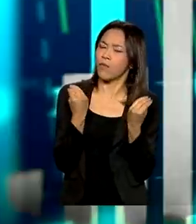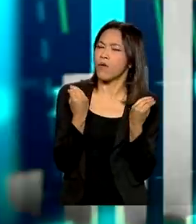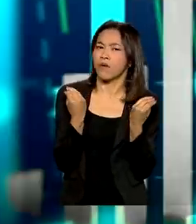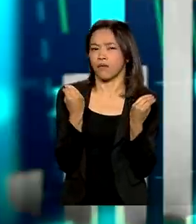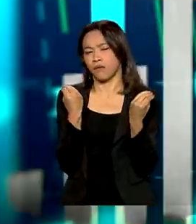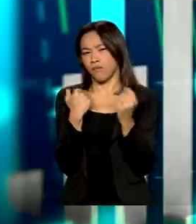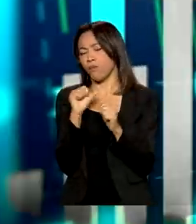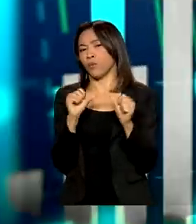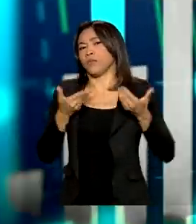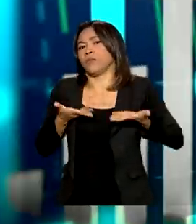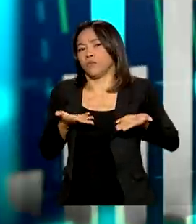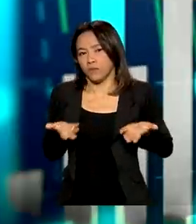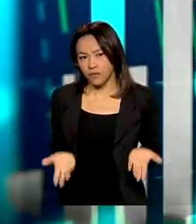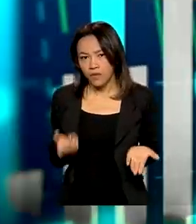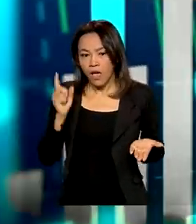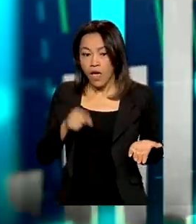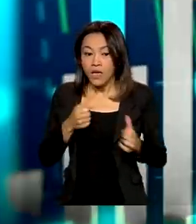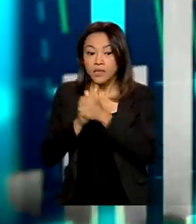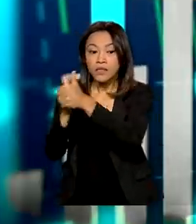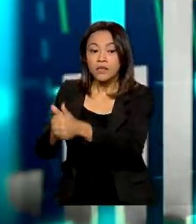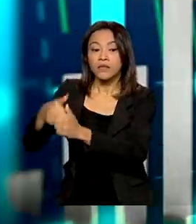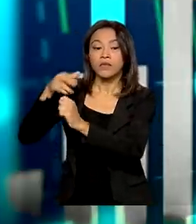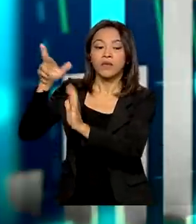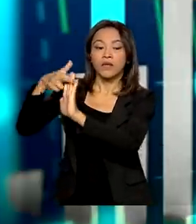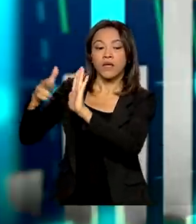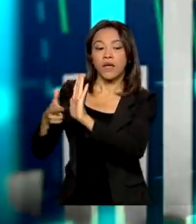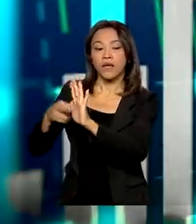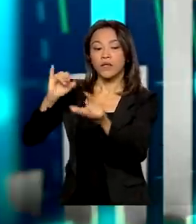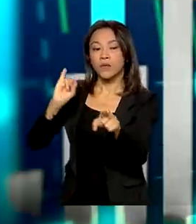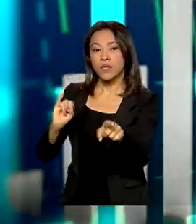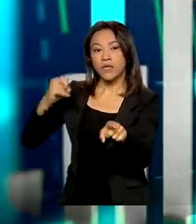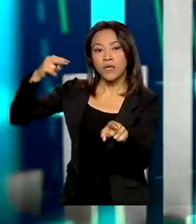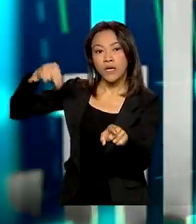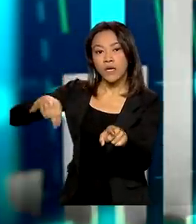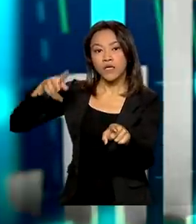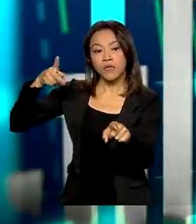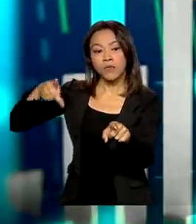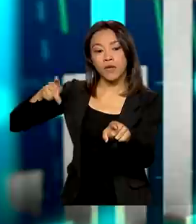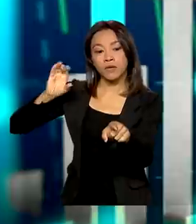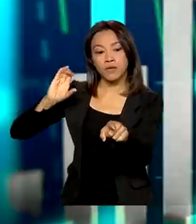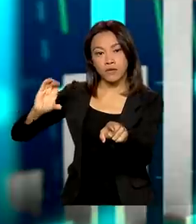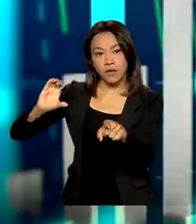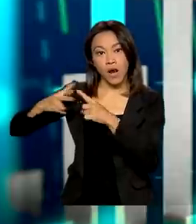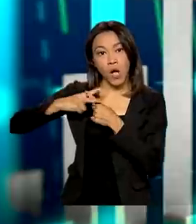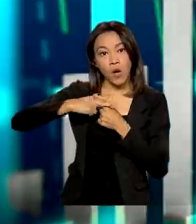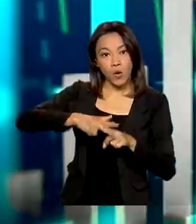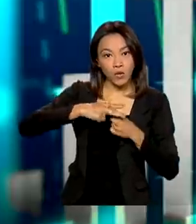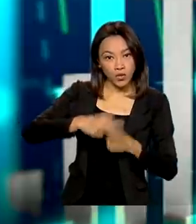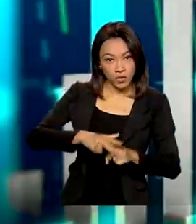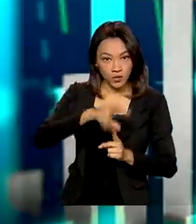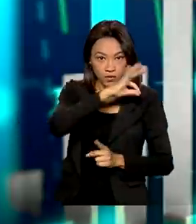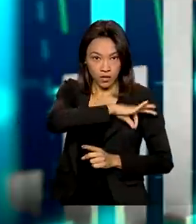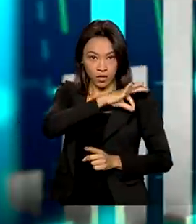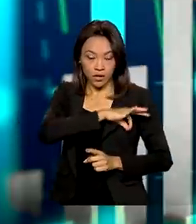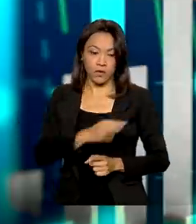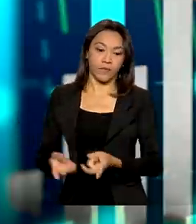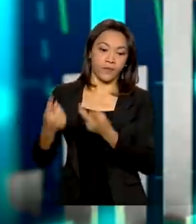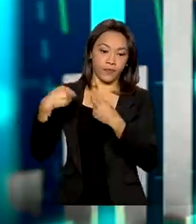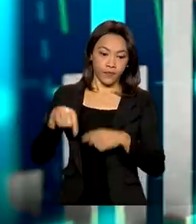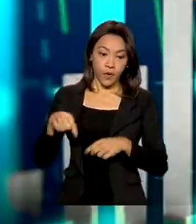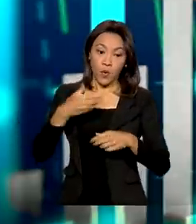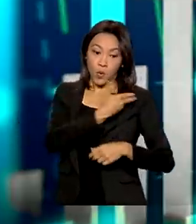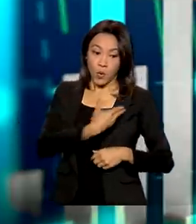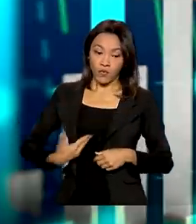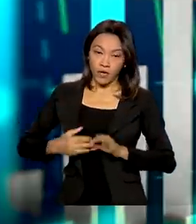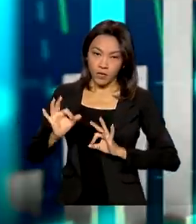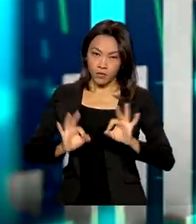alteração? Ela é baseada no INPC, que é o índice oficial utilizado para a correção do salário mínimo. A projeção do governo para